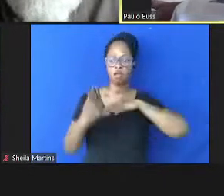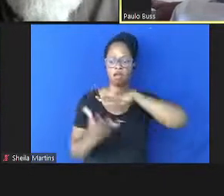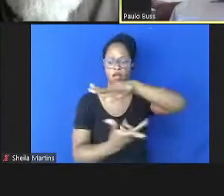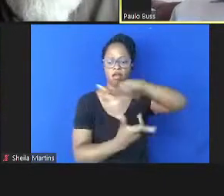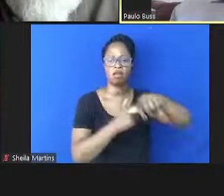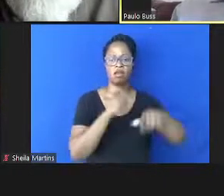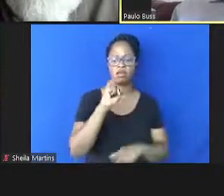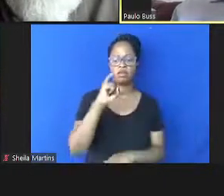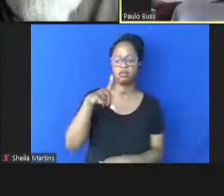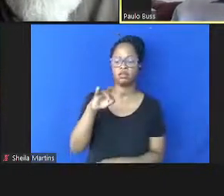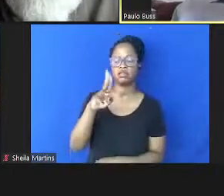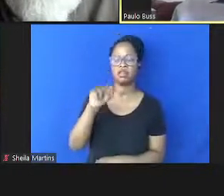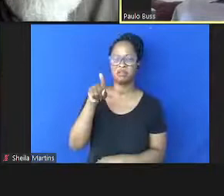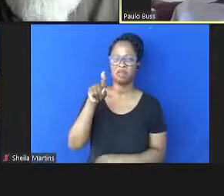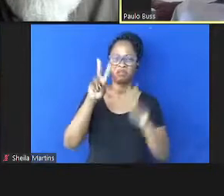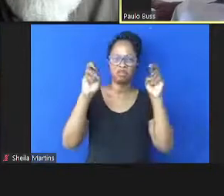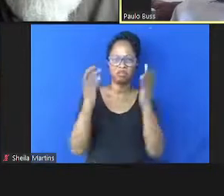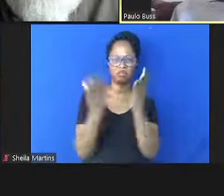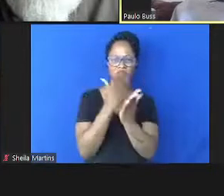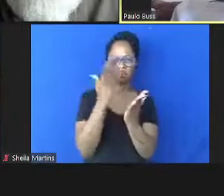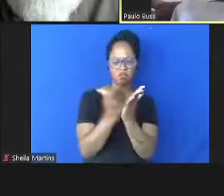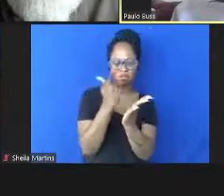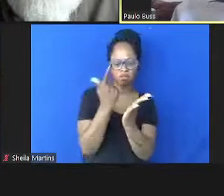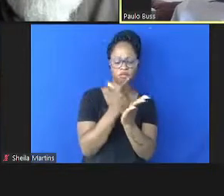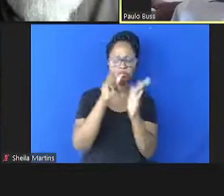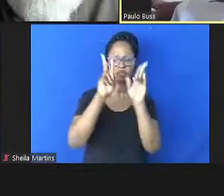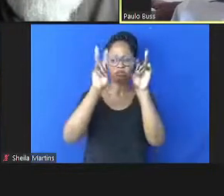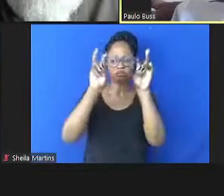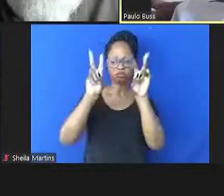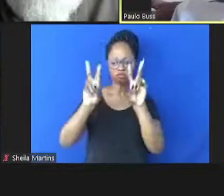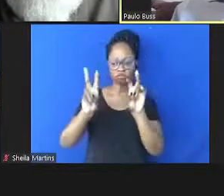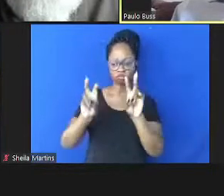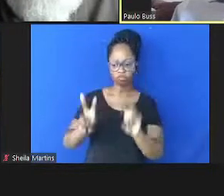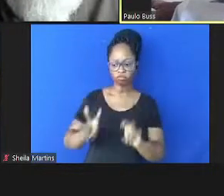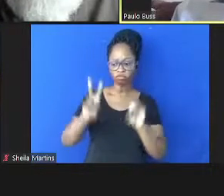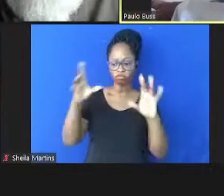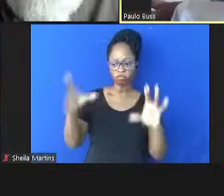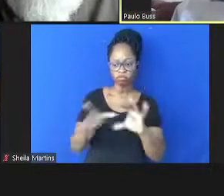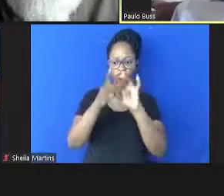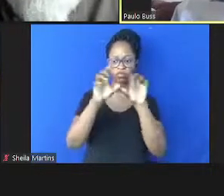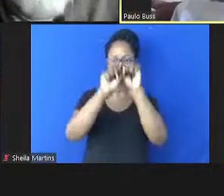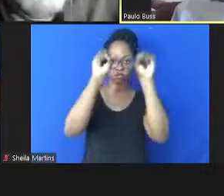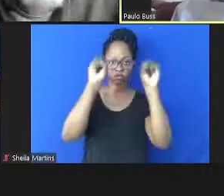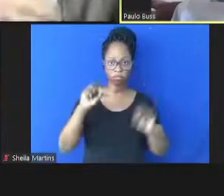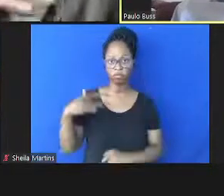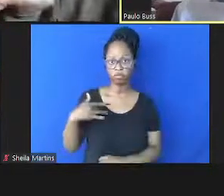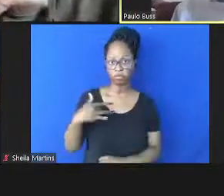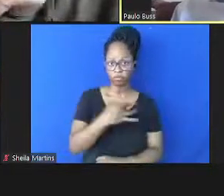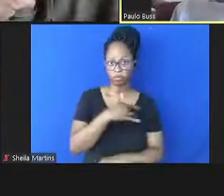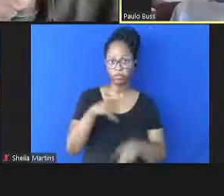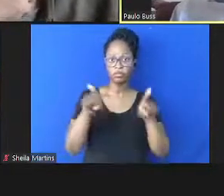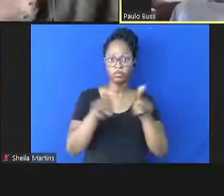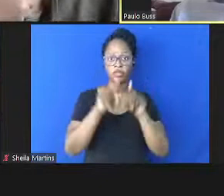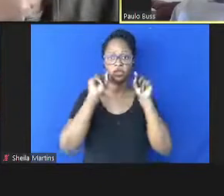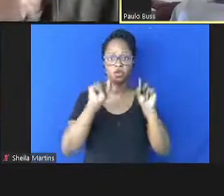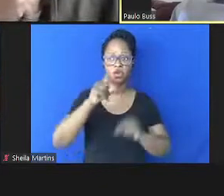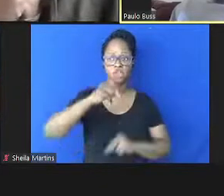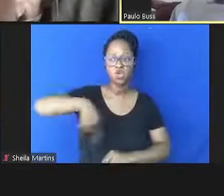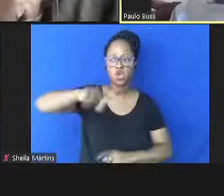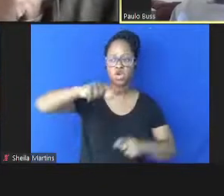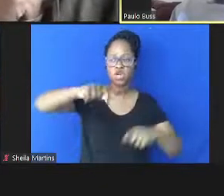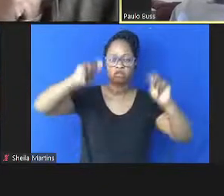onde nós trabalhamos não só as questões relacionadas com sistemas de saúde, mas estudamos também o